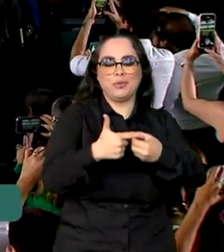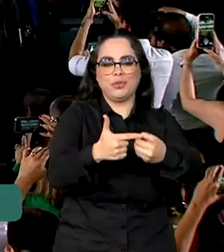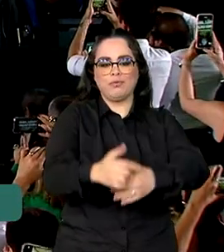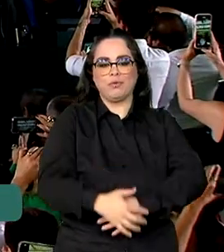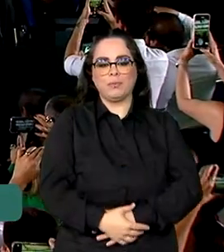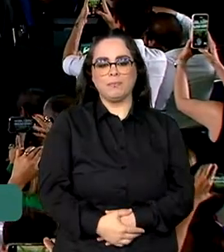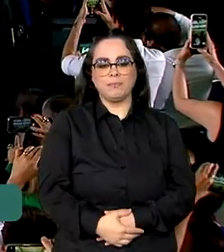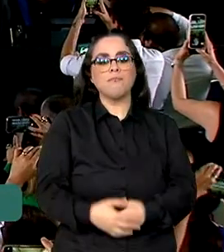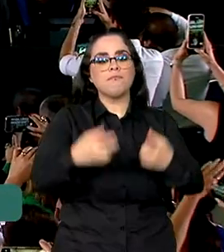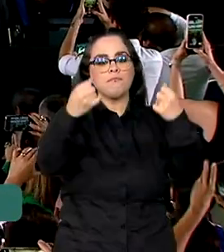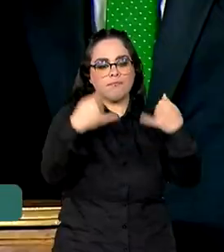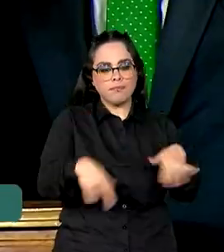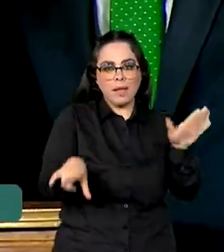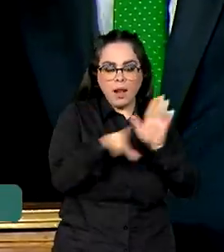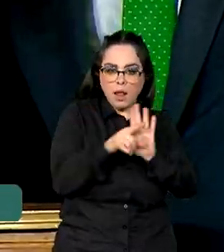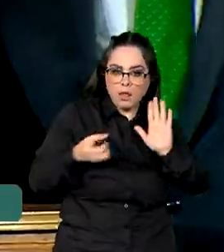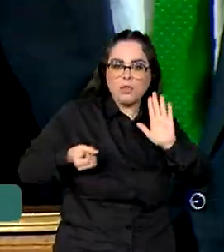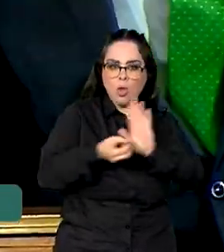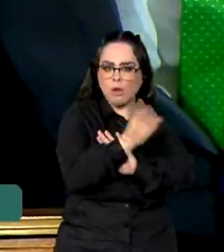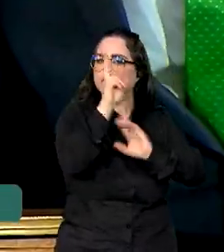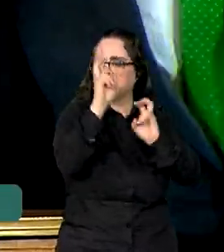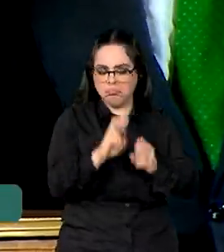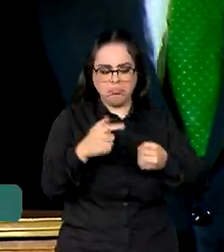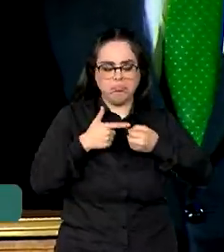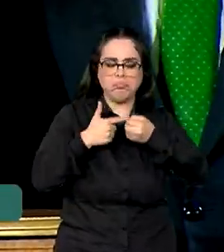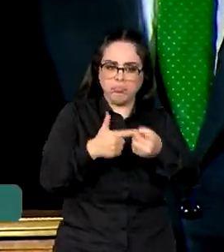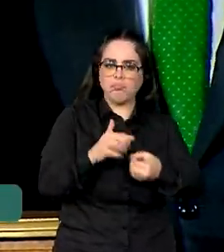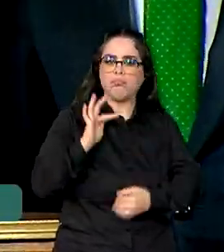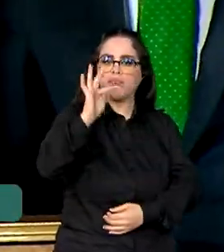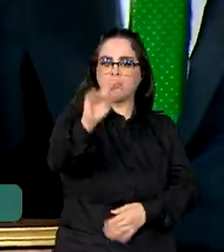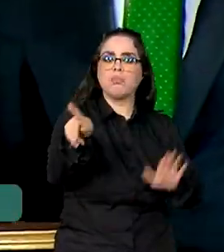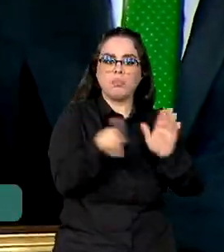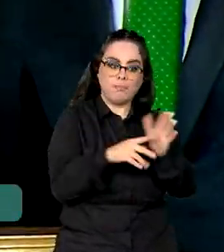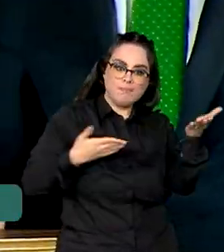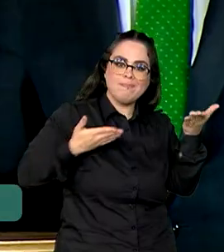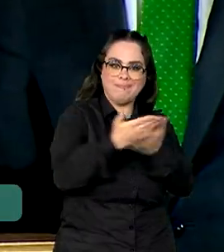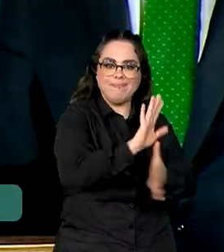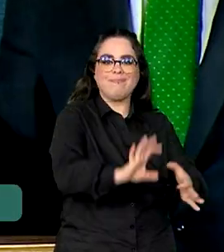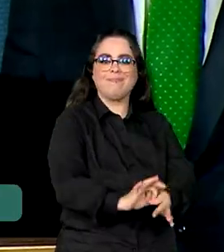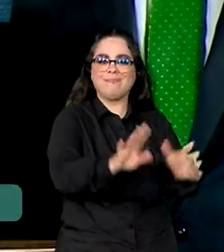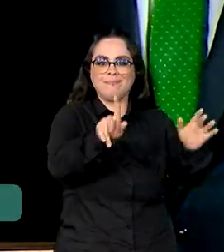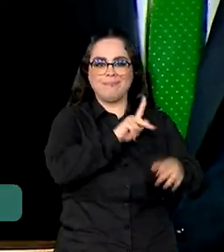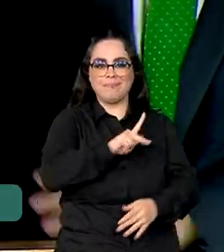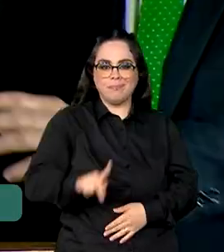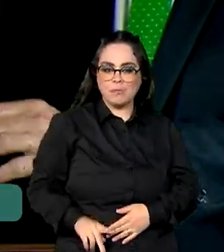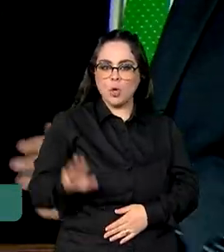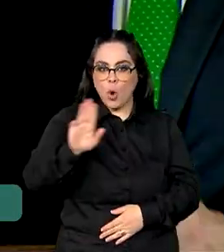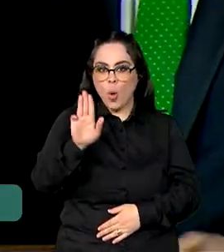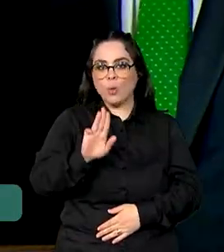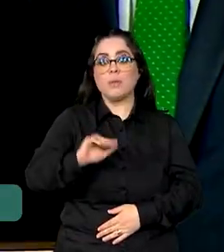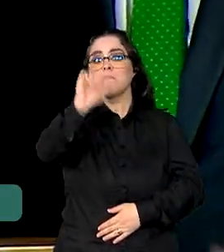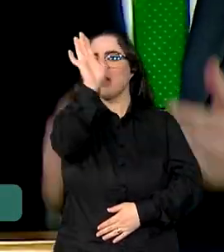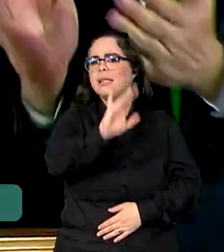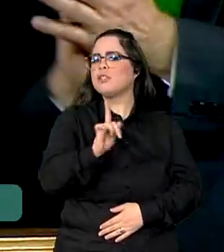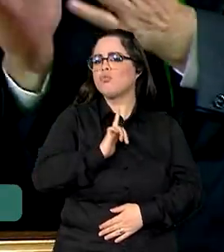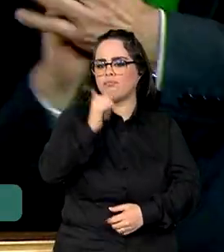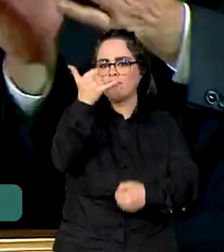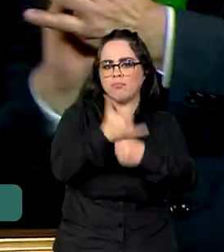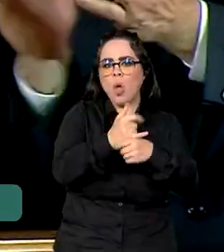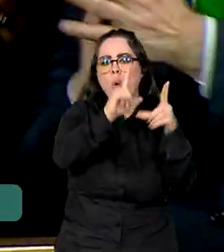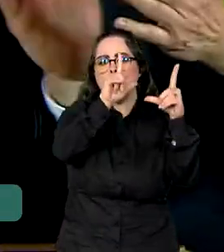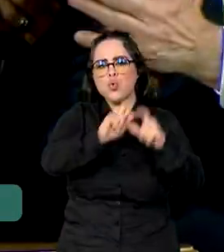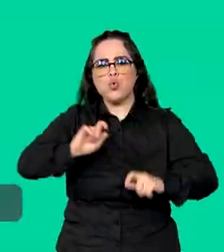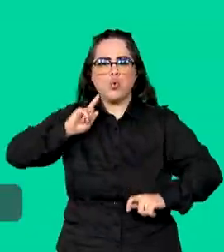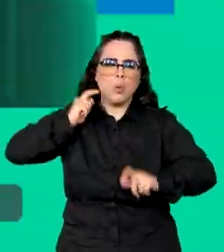Com a nova lei do combustível do futuro, sancionada pelo presidente Lula, o Brasil terá um diesel menos poluente até